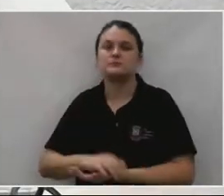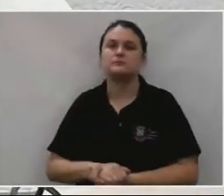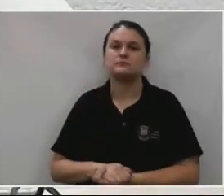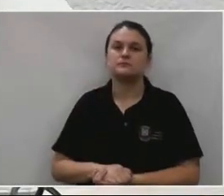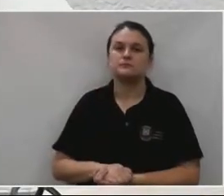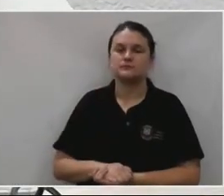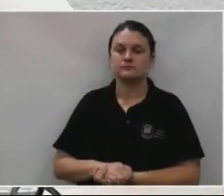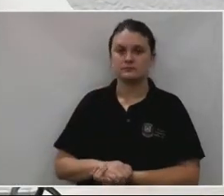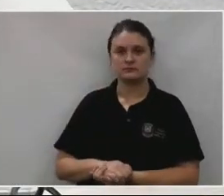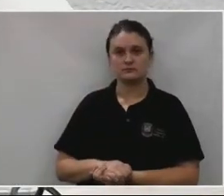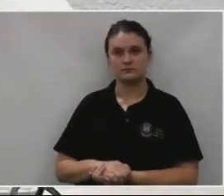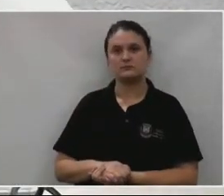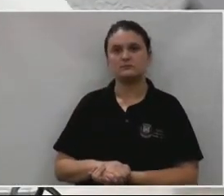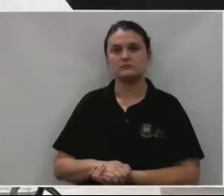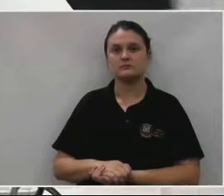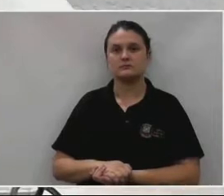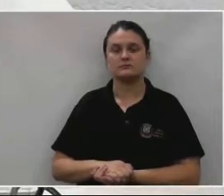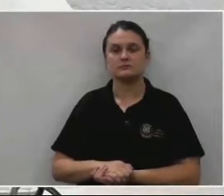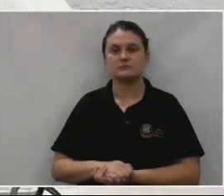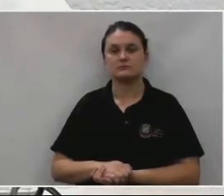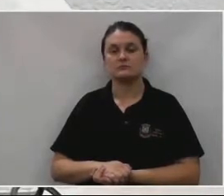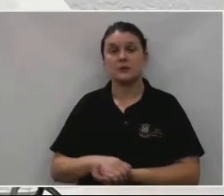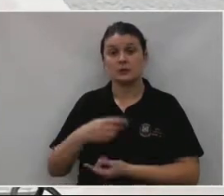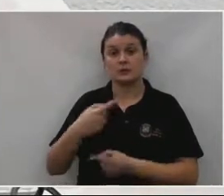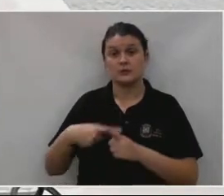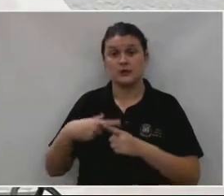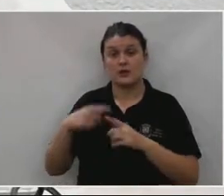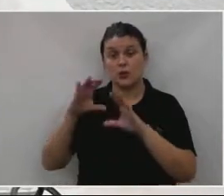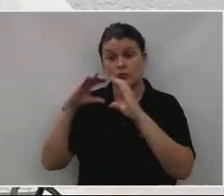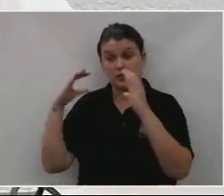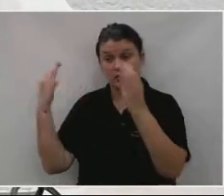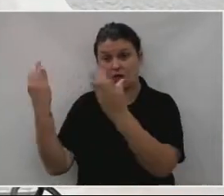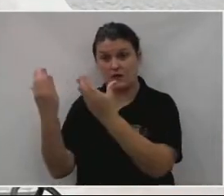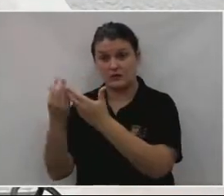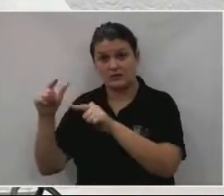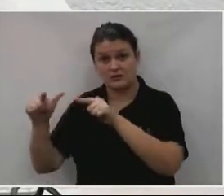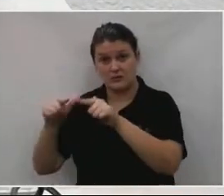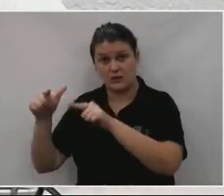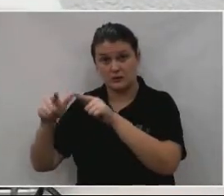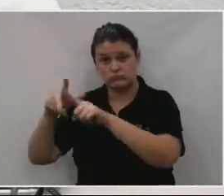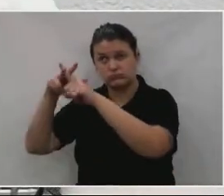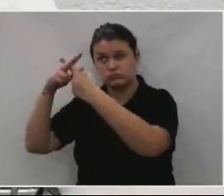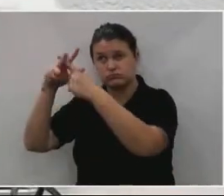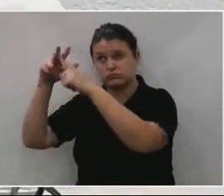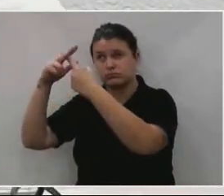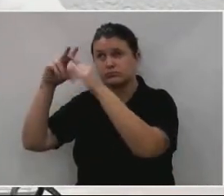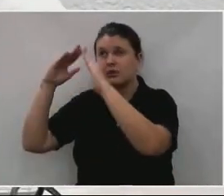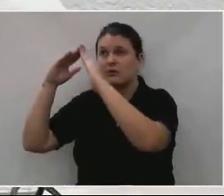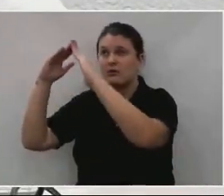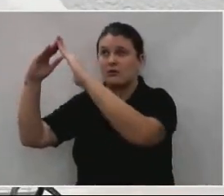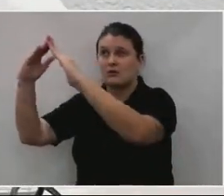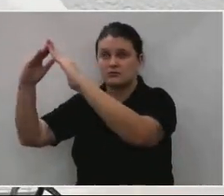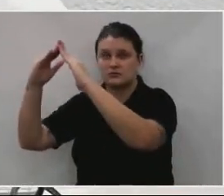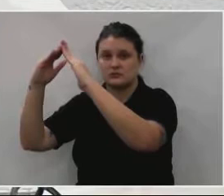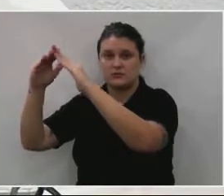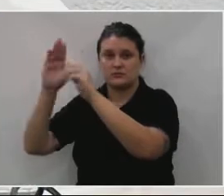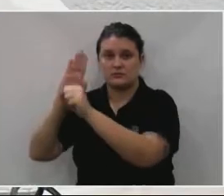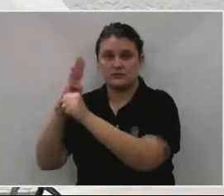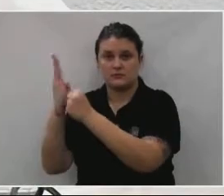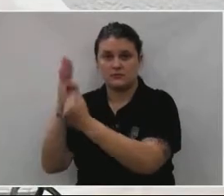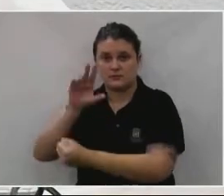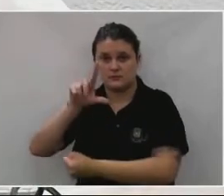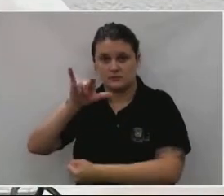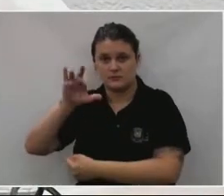quase que toda ela da comunidade, então vai ser trocado toda a cobertura do centro comunitário do bairro Limeira.